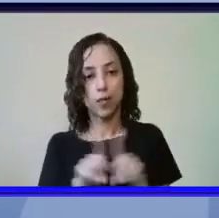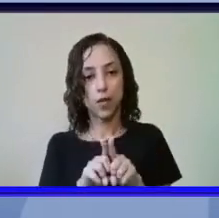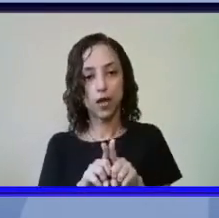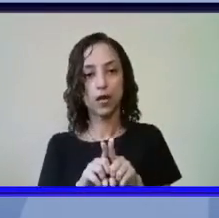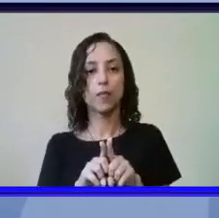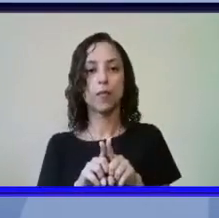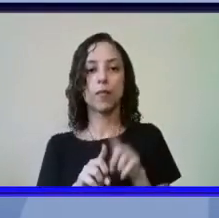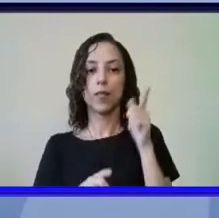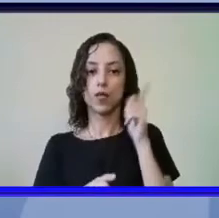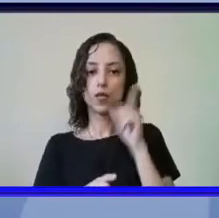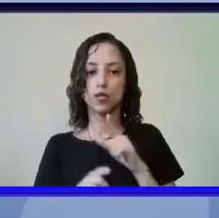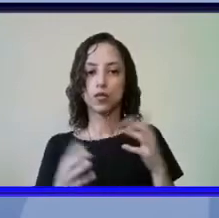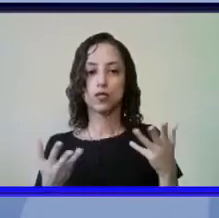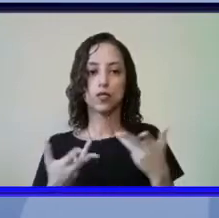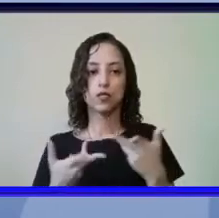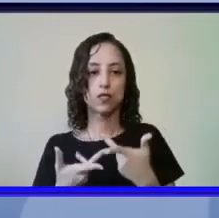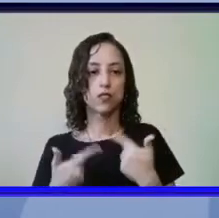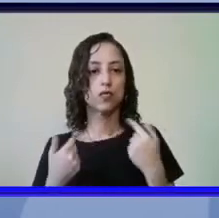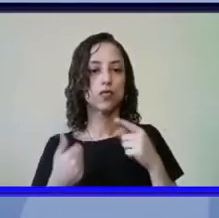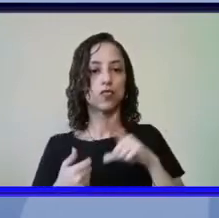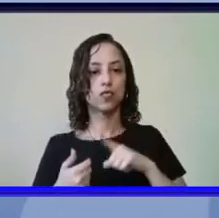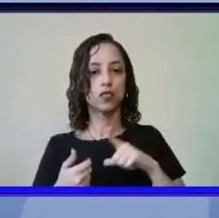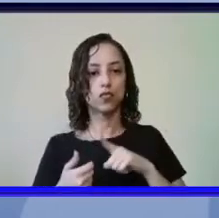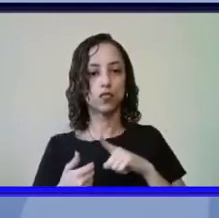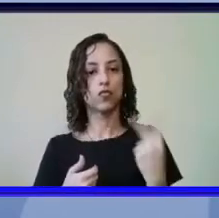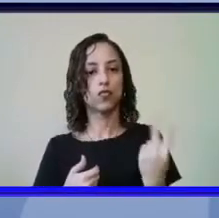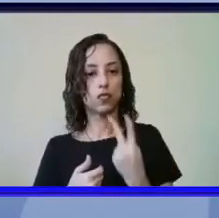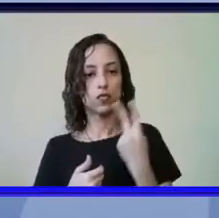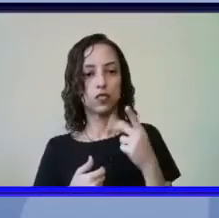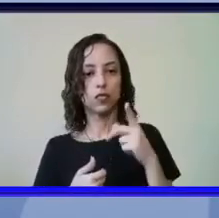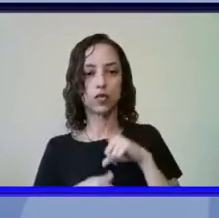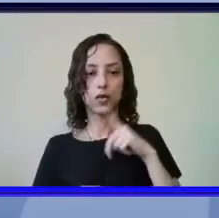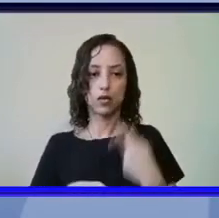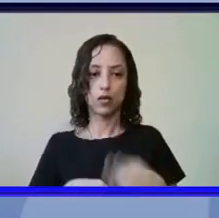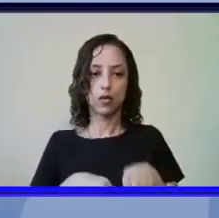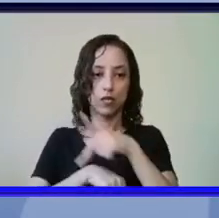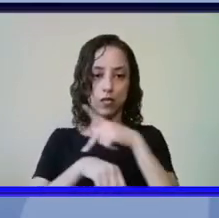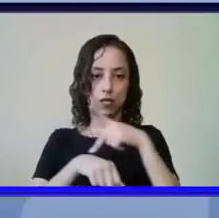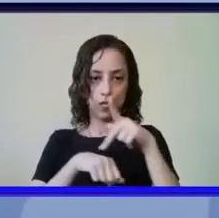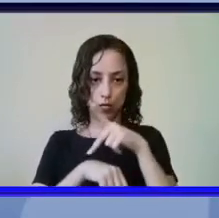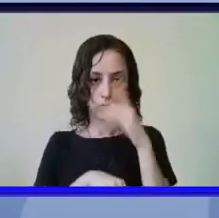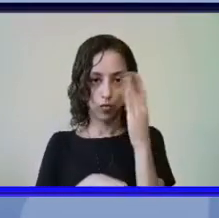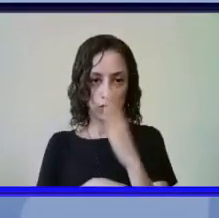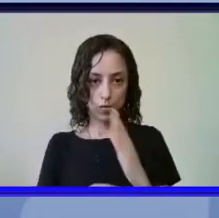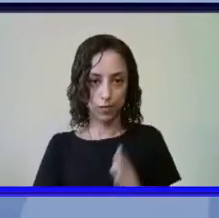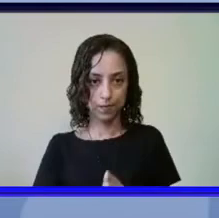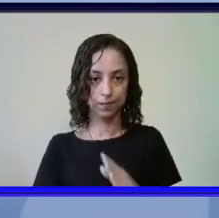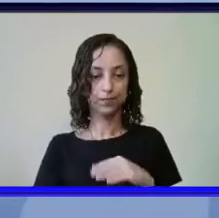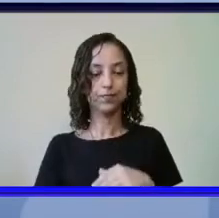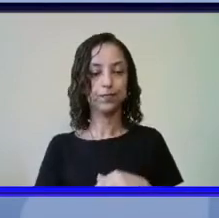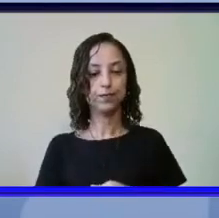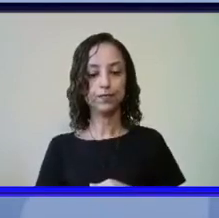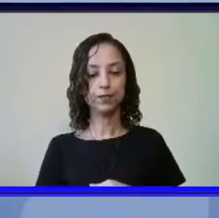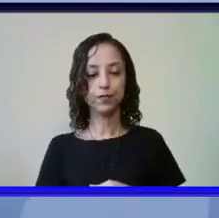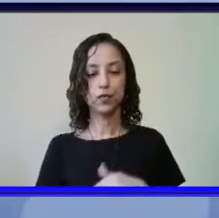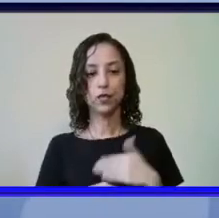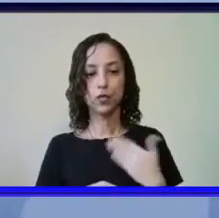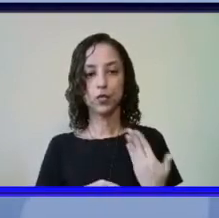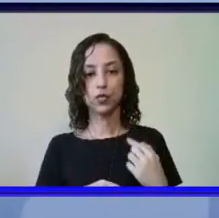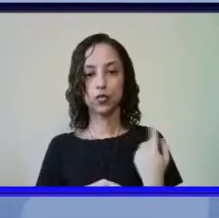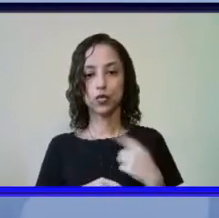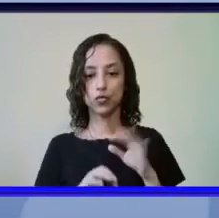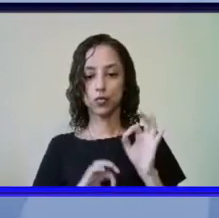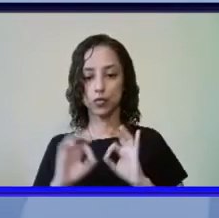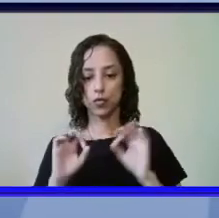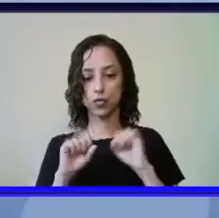enorme riqueza que existe aqui no nosso país e quando nós fizemos o simpósio lá em Foz do